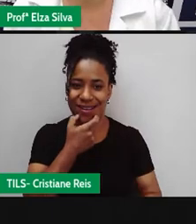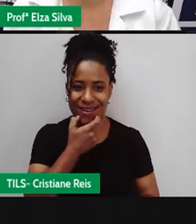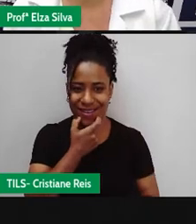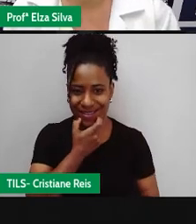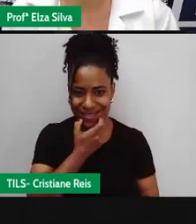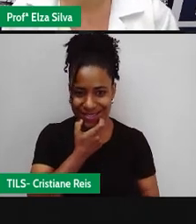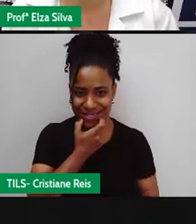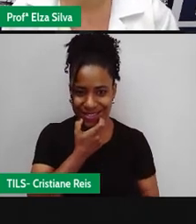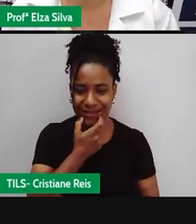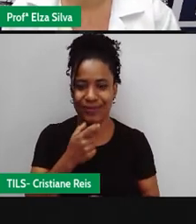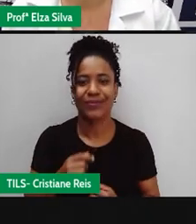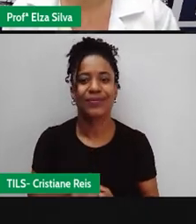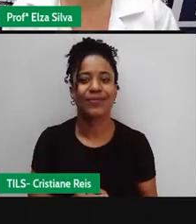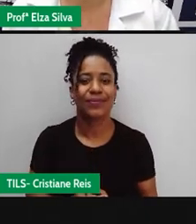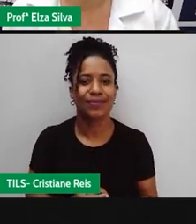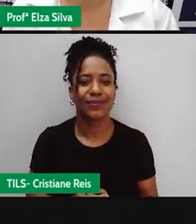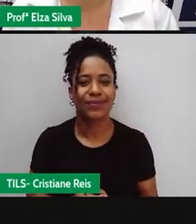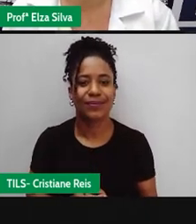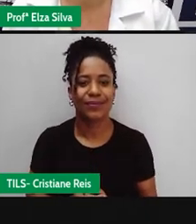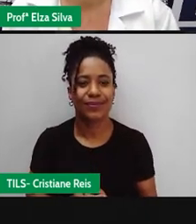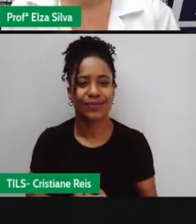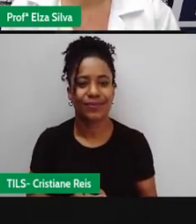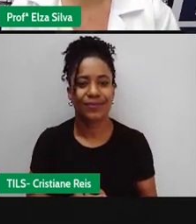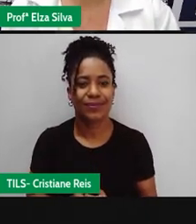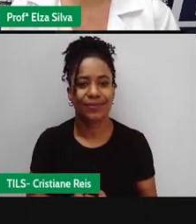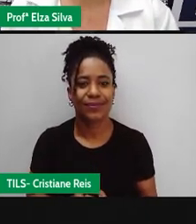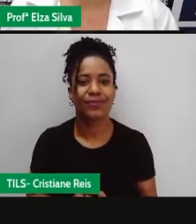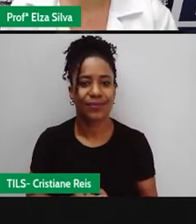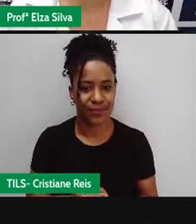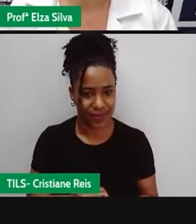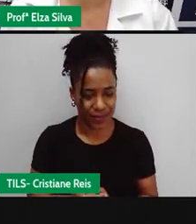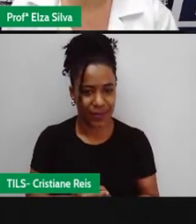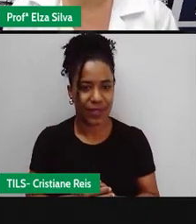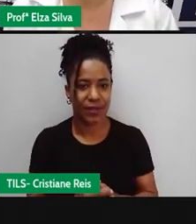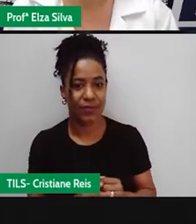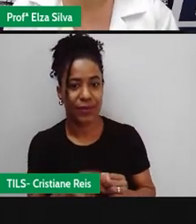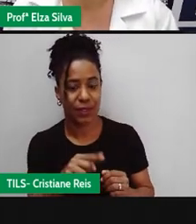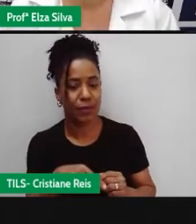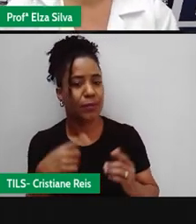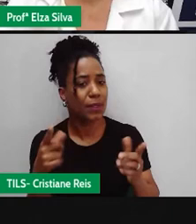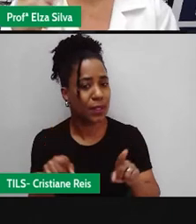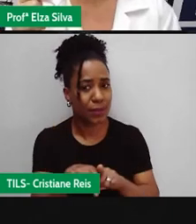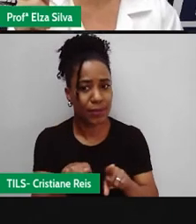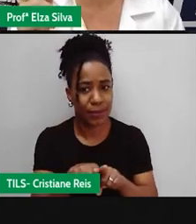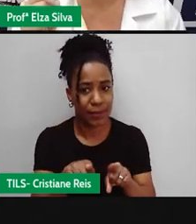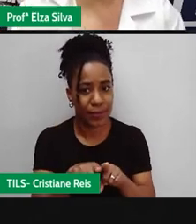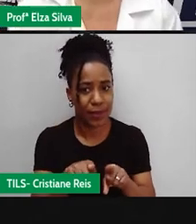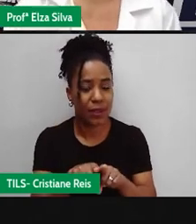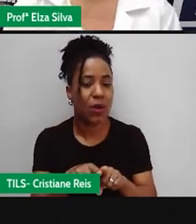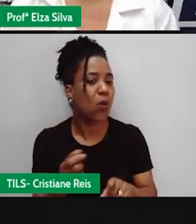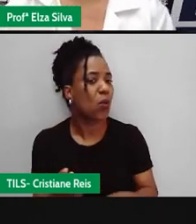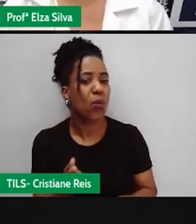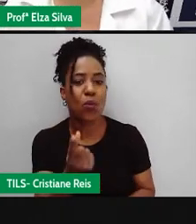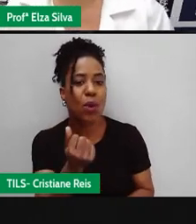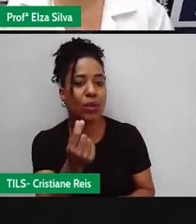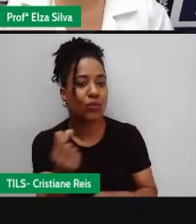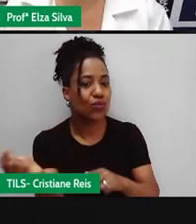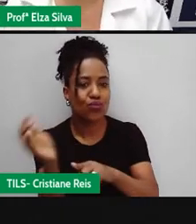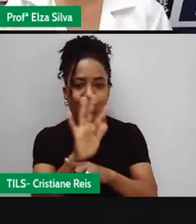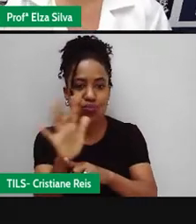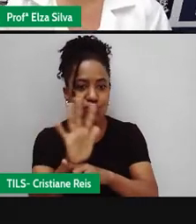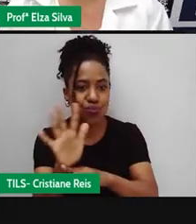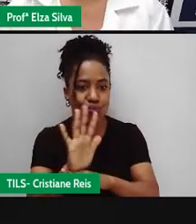língua inglesa English Box office Bilheteria Quanto foi arrecadado